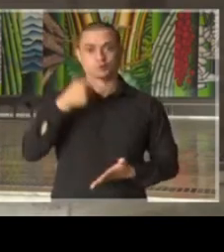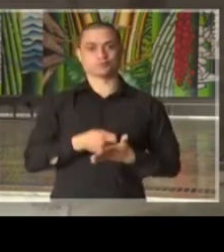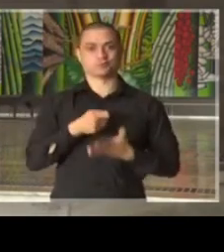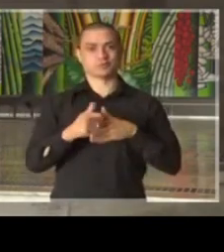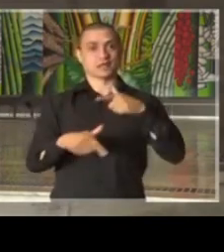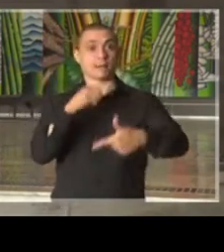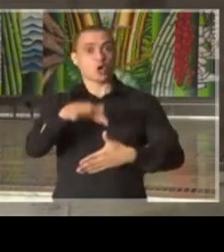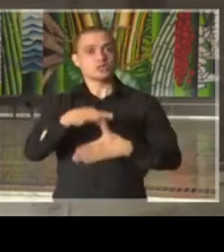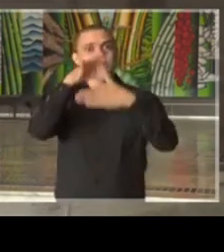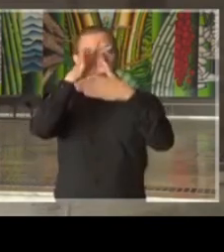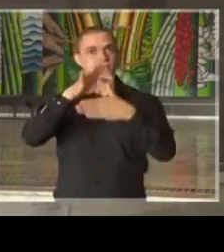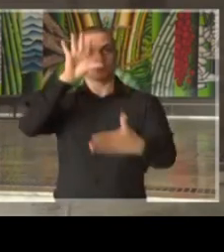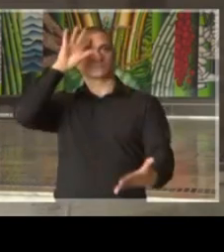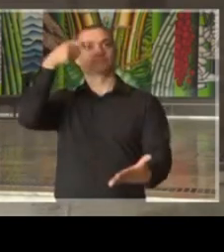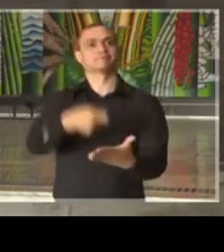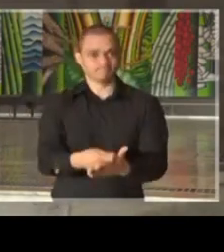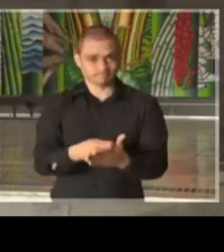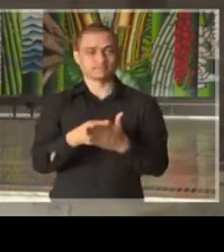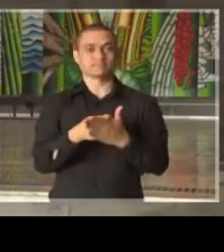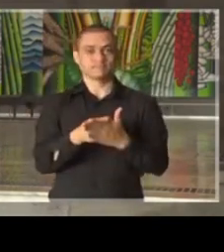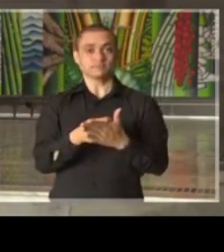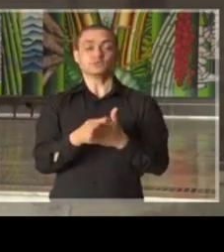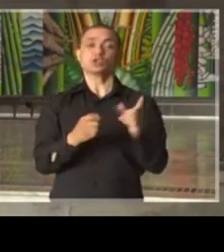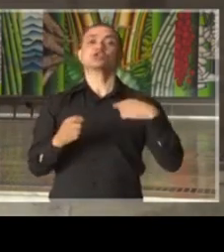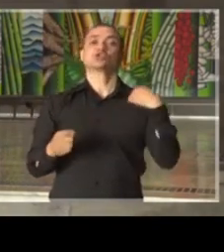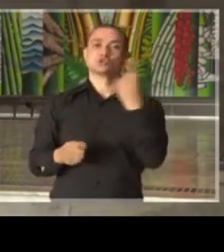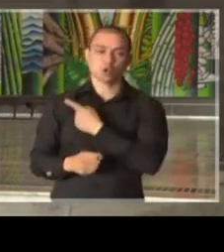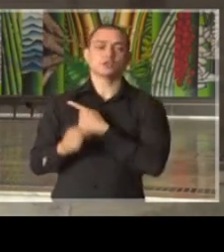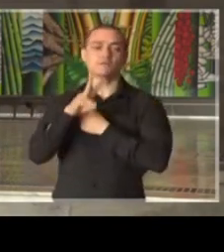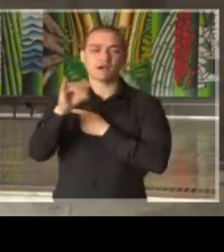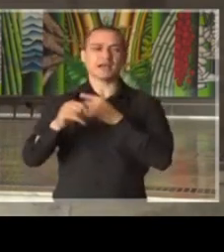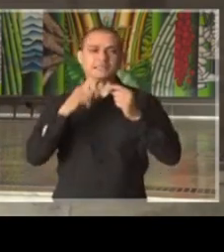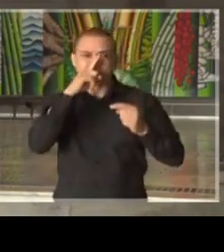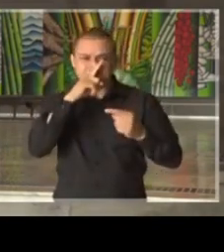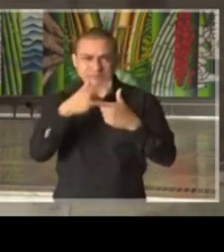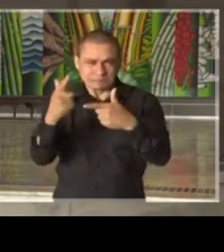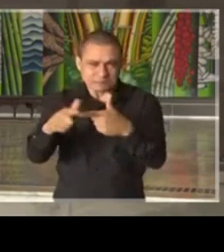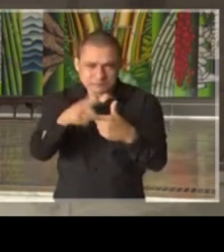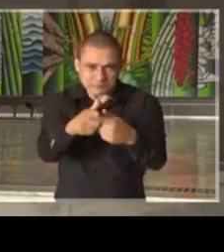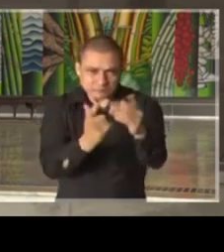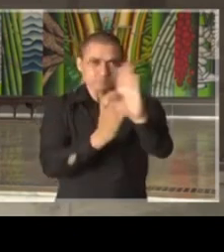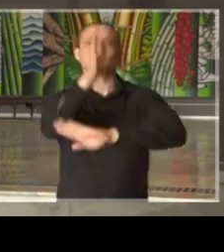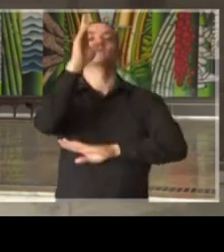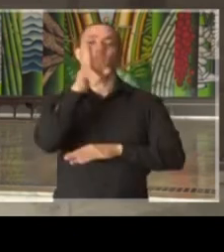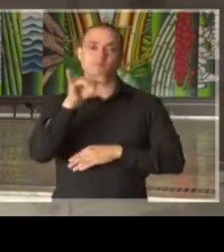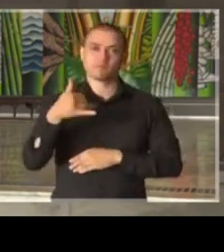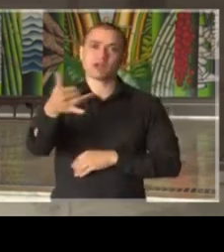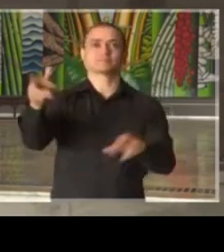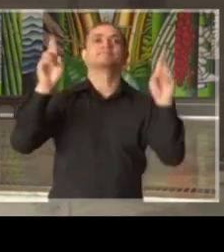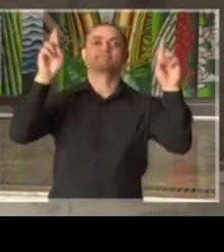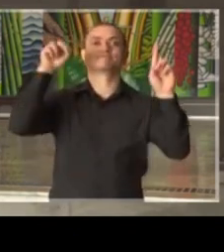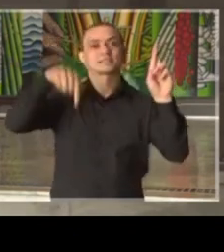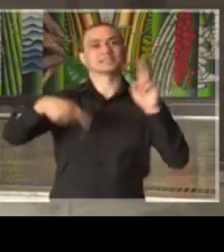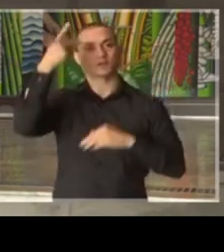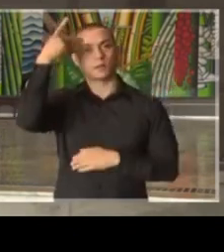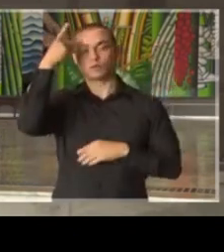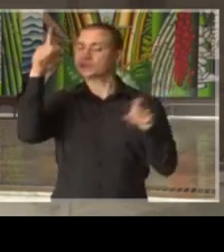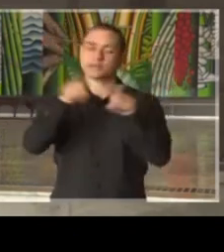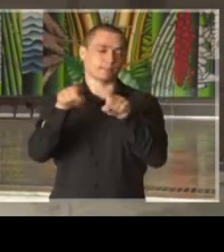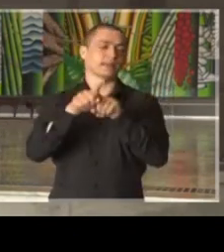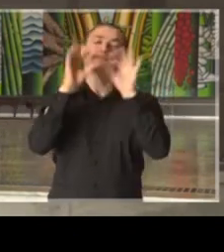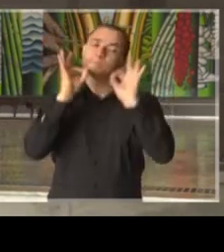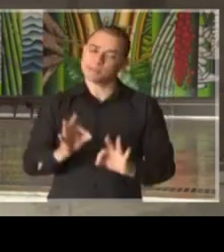serem líderes e comandarem as decisões, nós superaremos a crise do coronavírus em São Paulo e tenho certeza